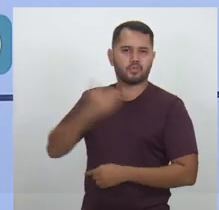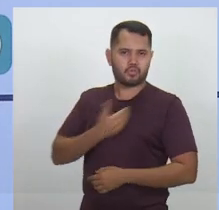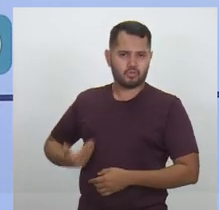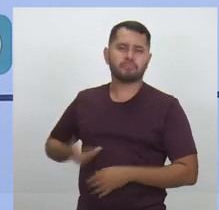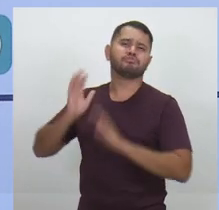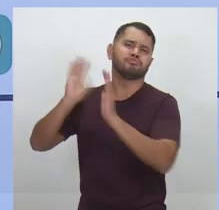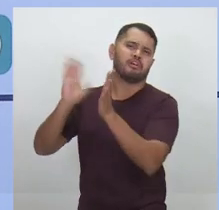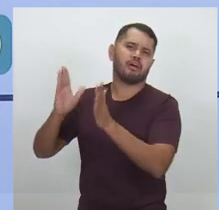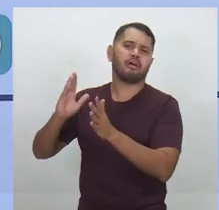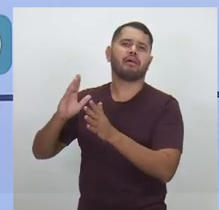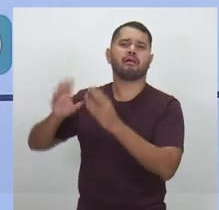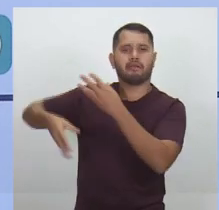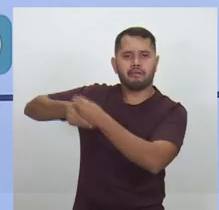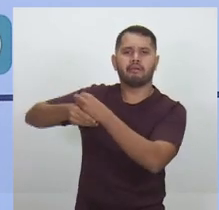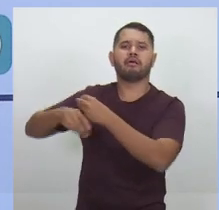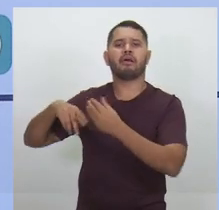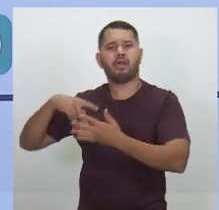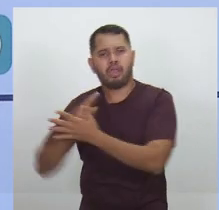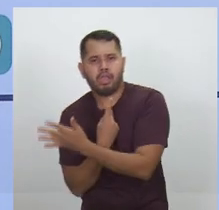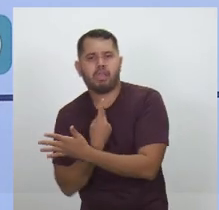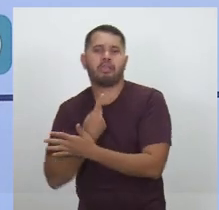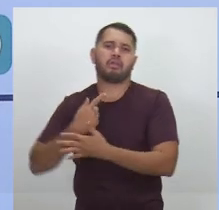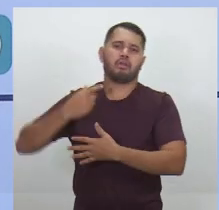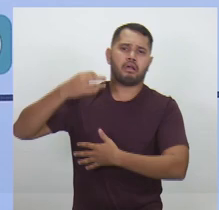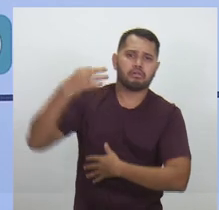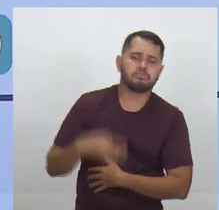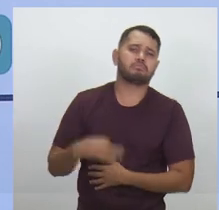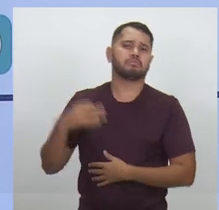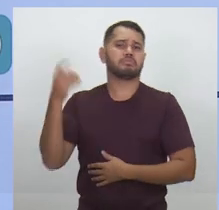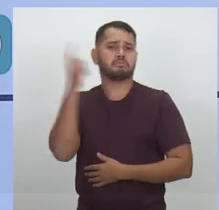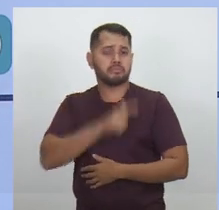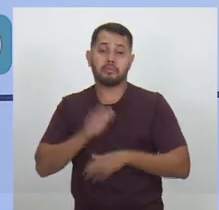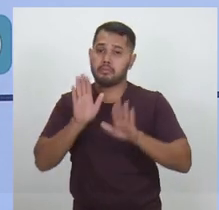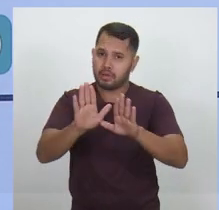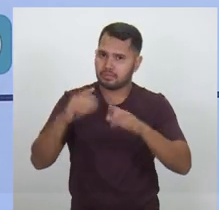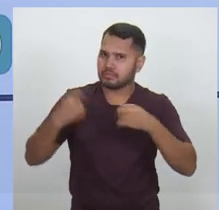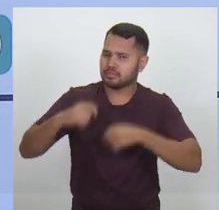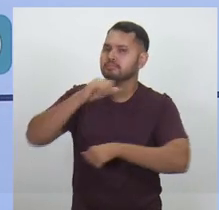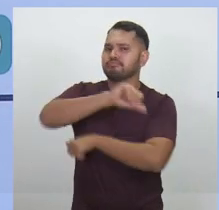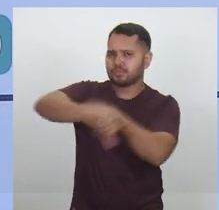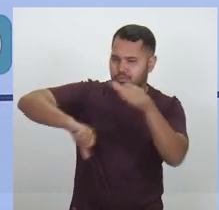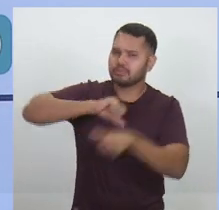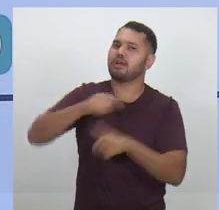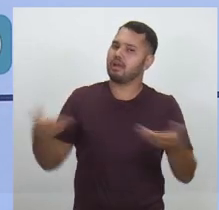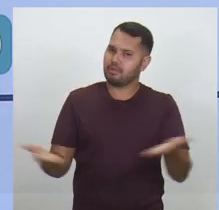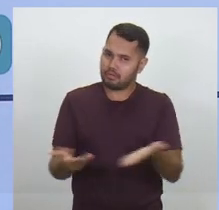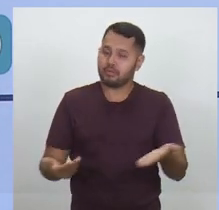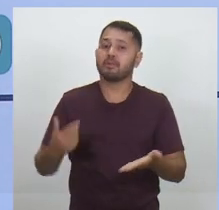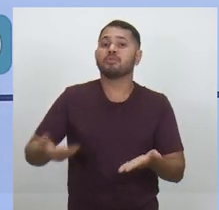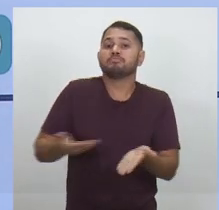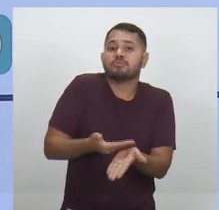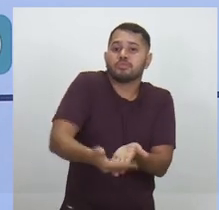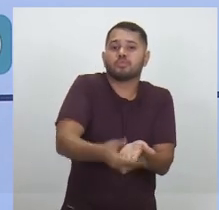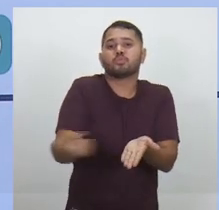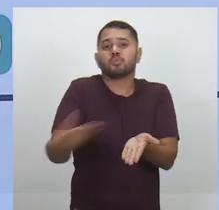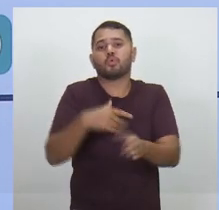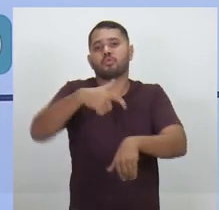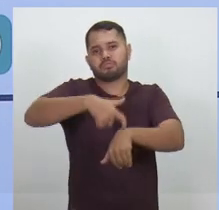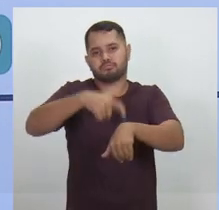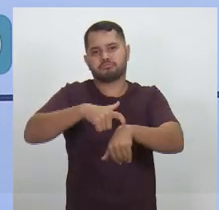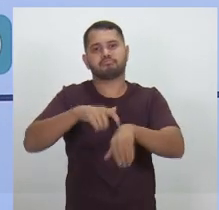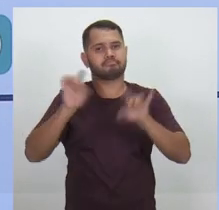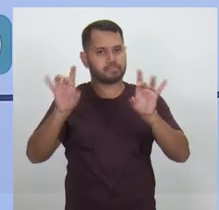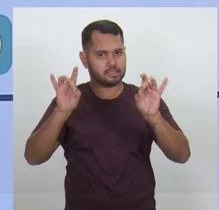contribuição. Teve seus erros, teve seus acertos. Mas é preciso virar a página, é preciso iniciar um novo momento.